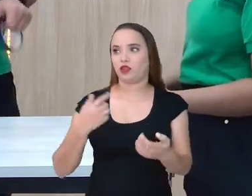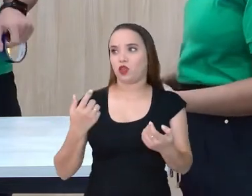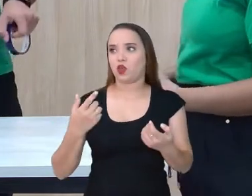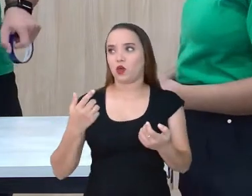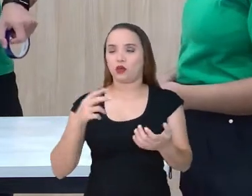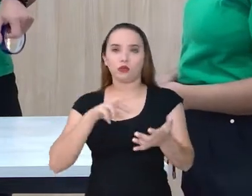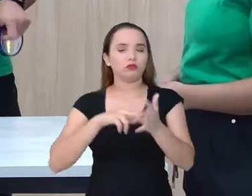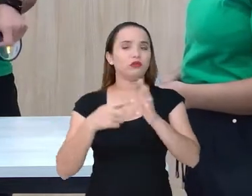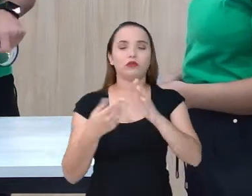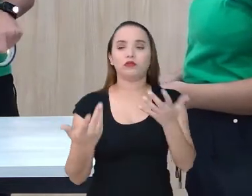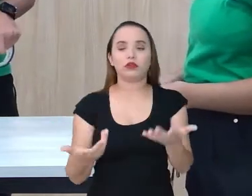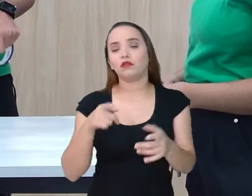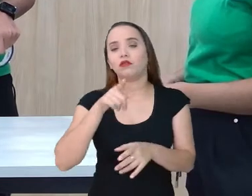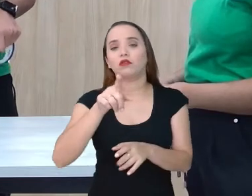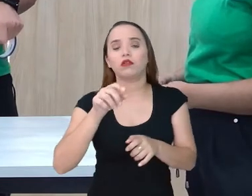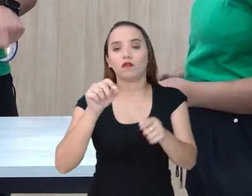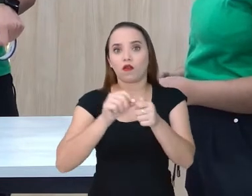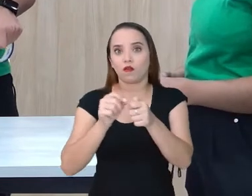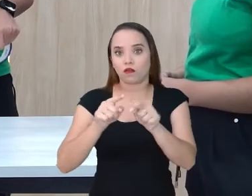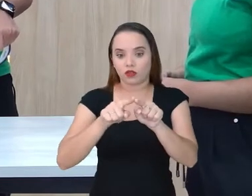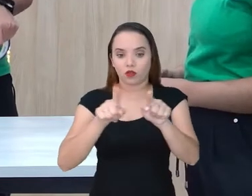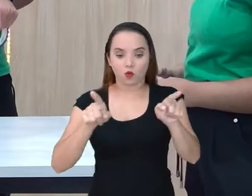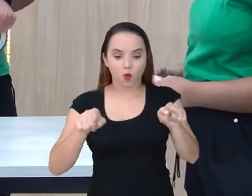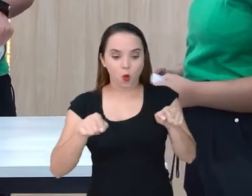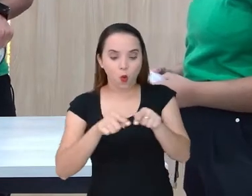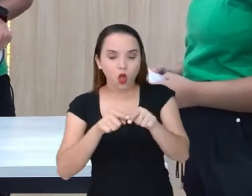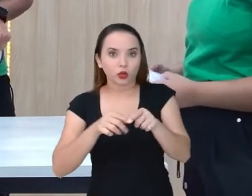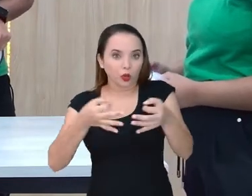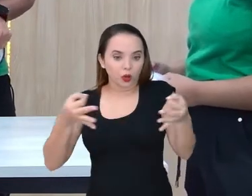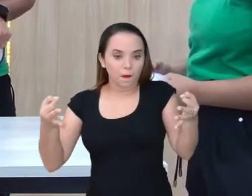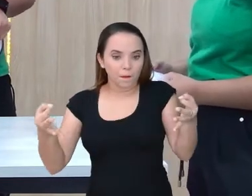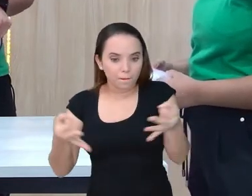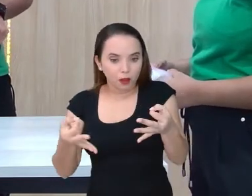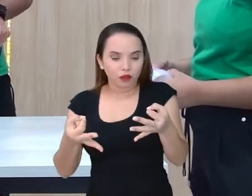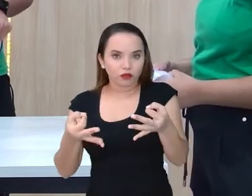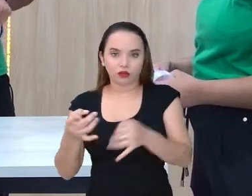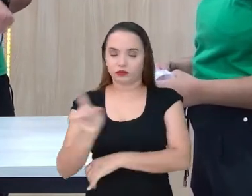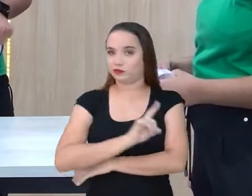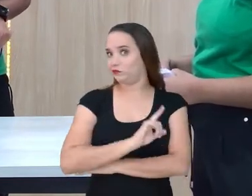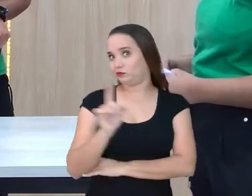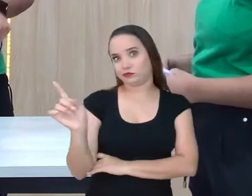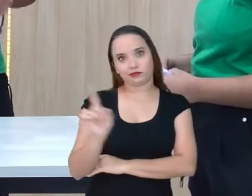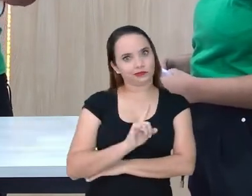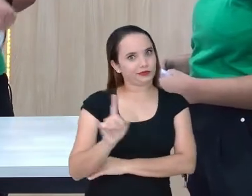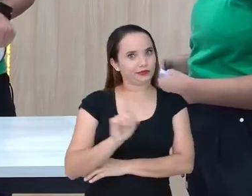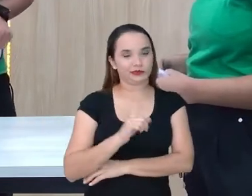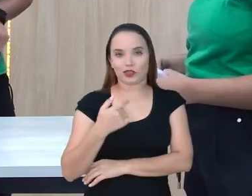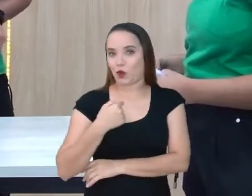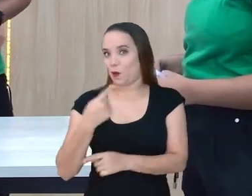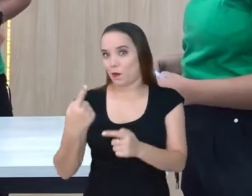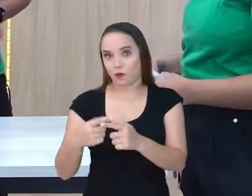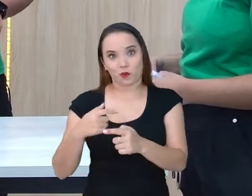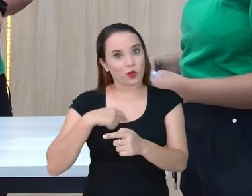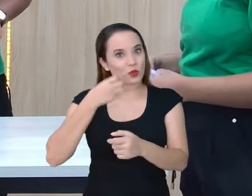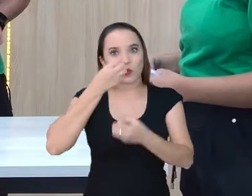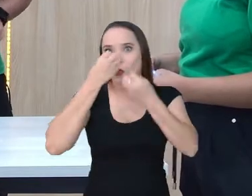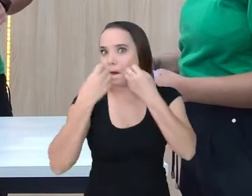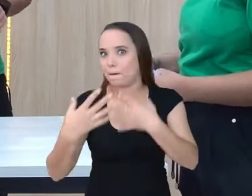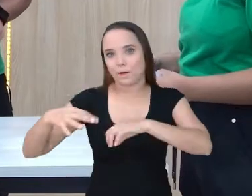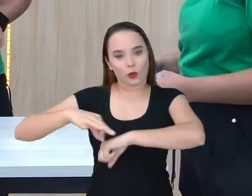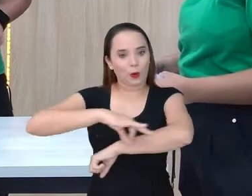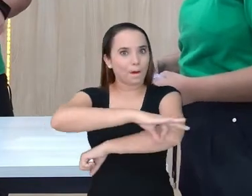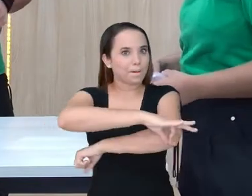Então, quer dizer que você vai fazer aí o quadrado certinho? Não. Porque eu sou uma pessoa que não sou boa com medidas, tá?